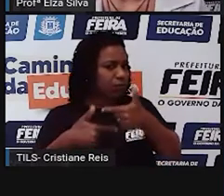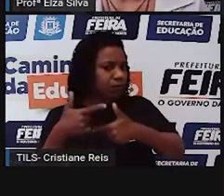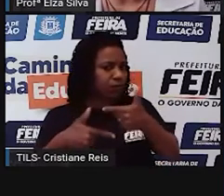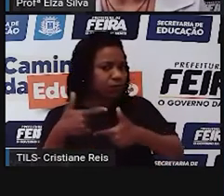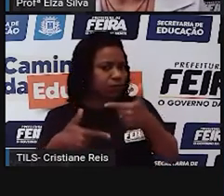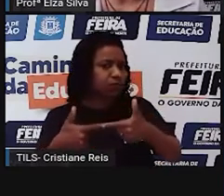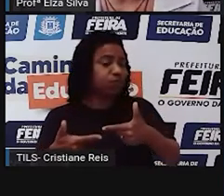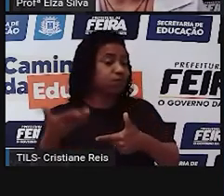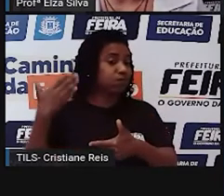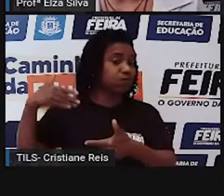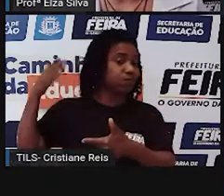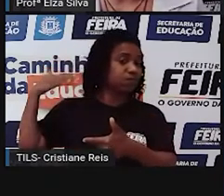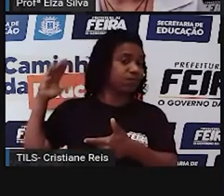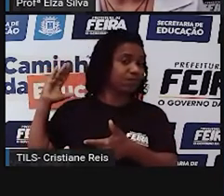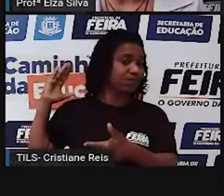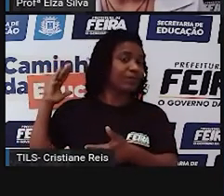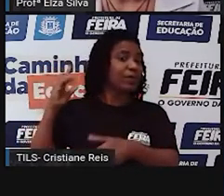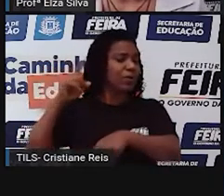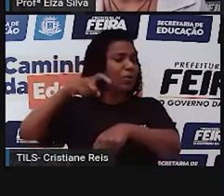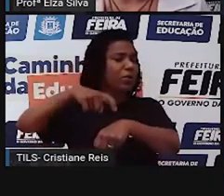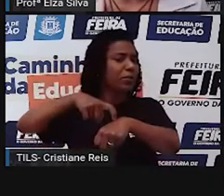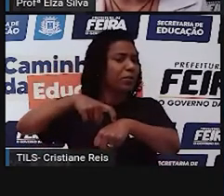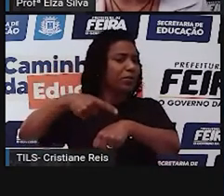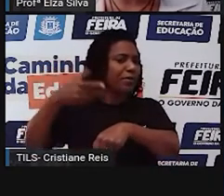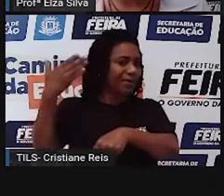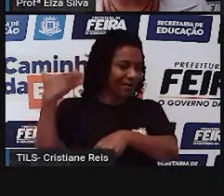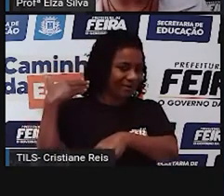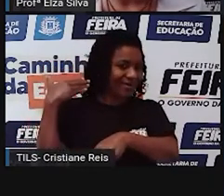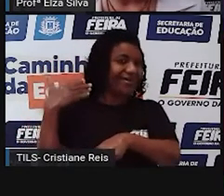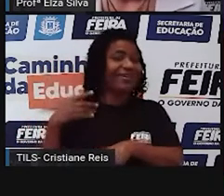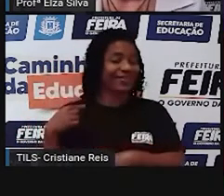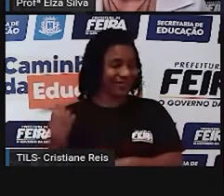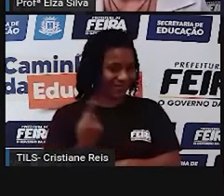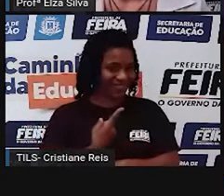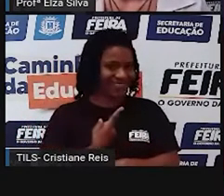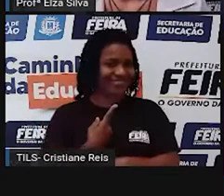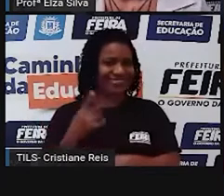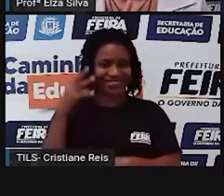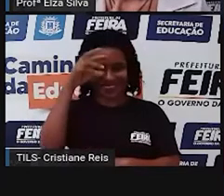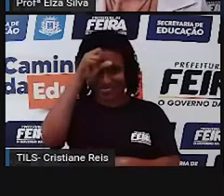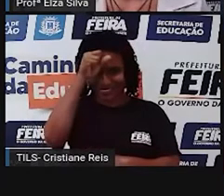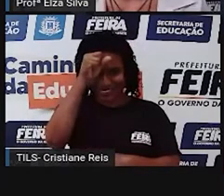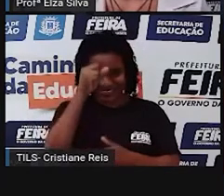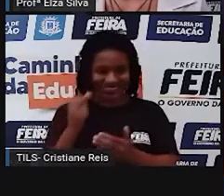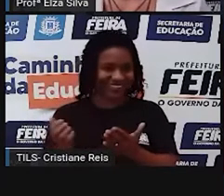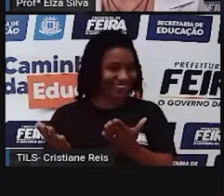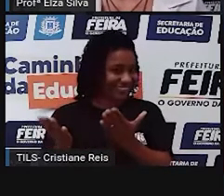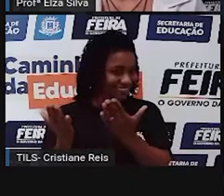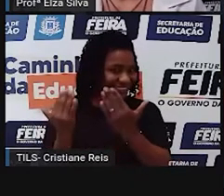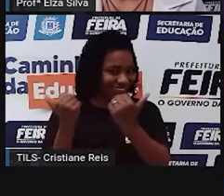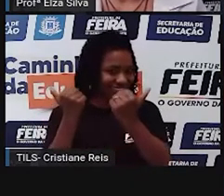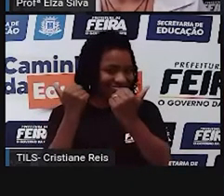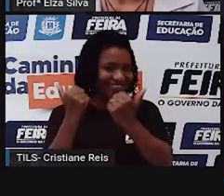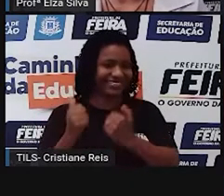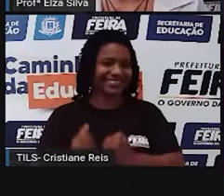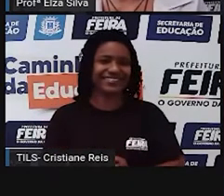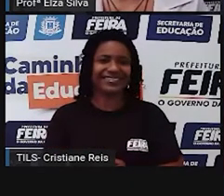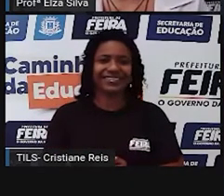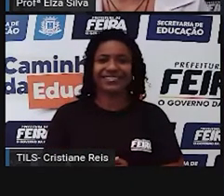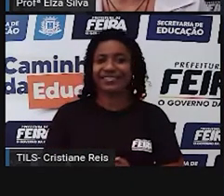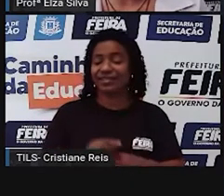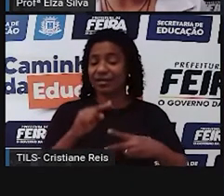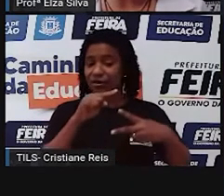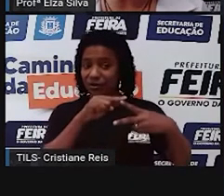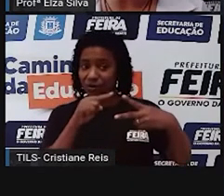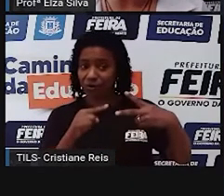que ocorrem no tempo passado. Ok? Let's go. What are you going to learn today? O é que nós